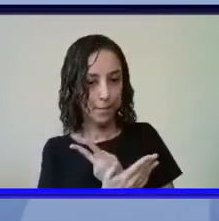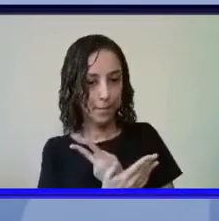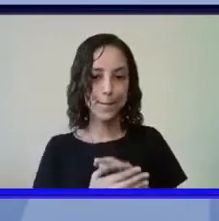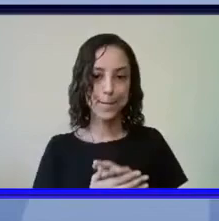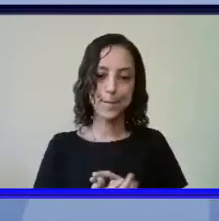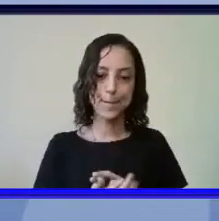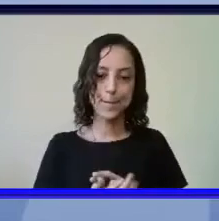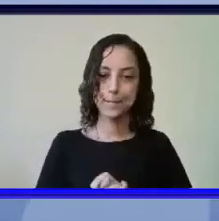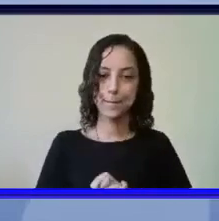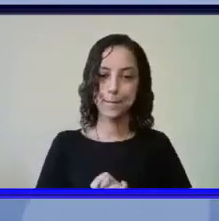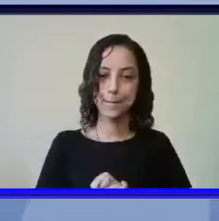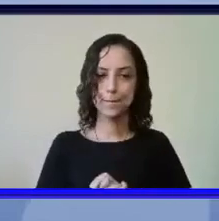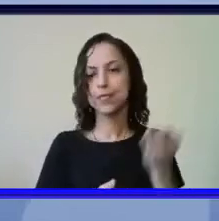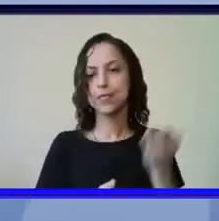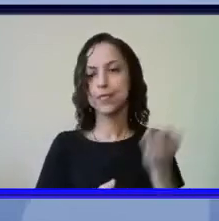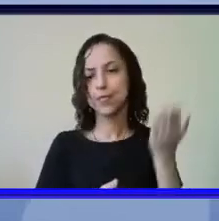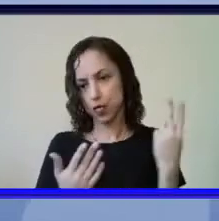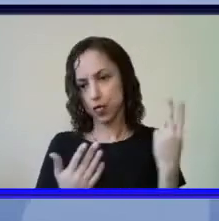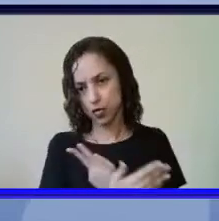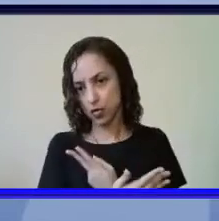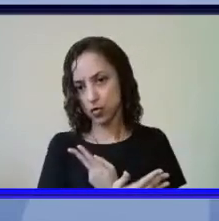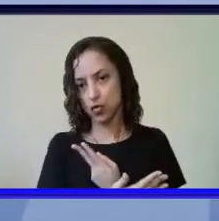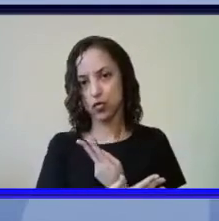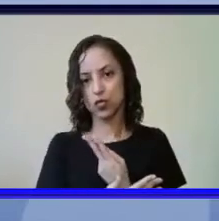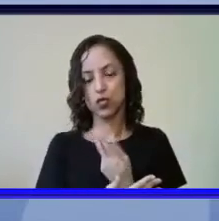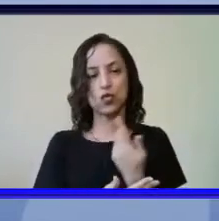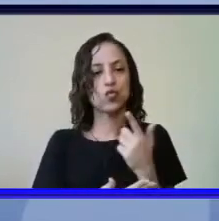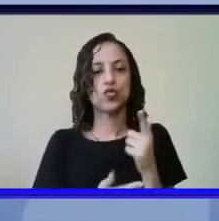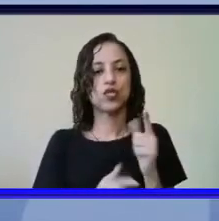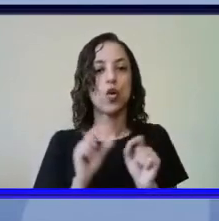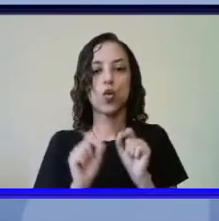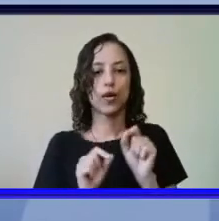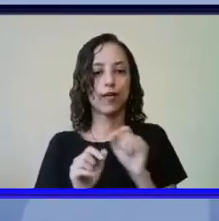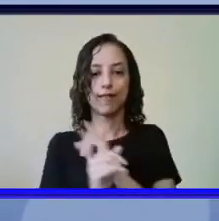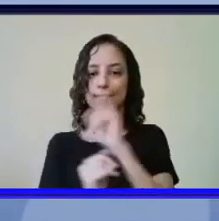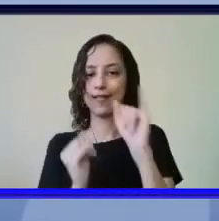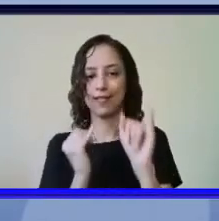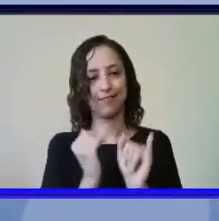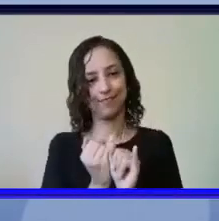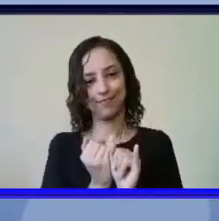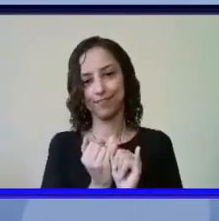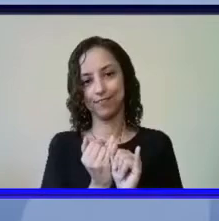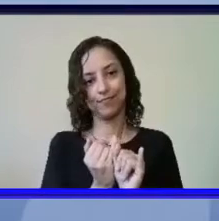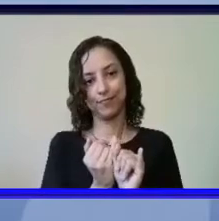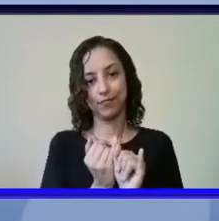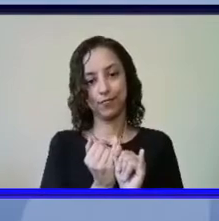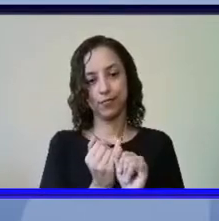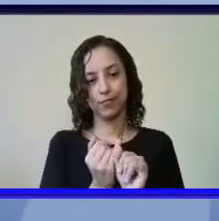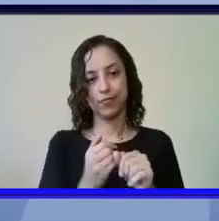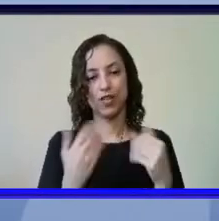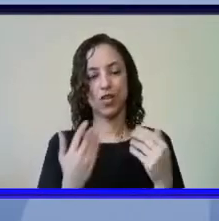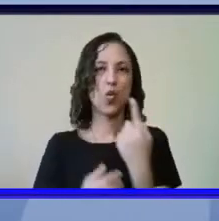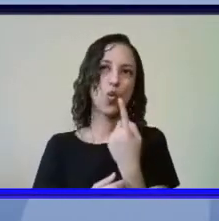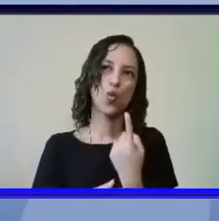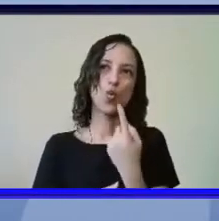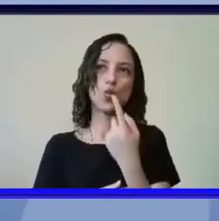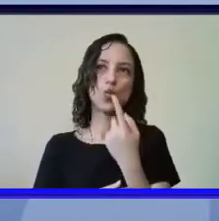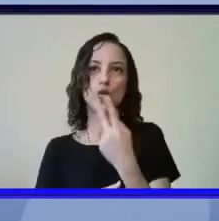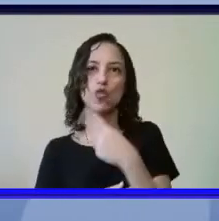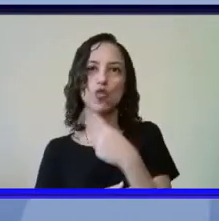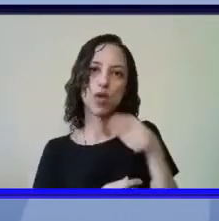na época a gente não tinha mais não tinha ainda internet né um mês ou dois depois